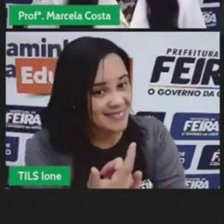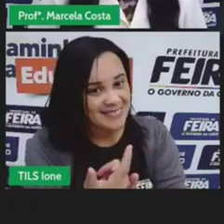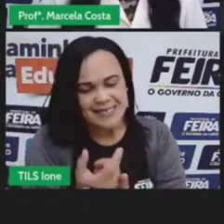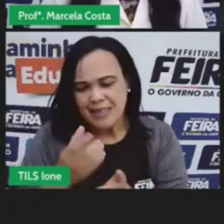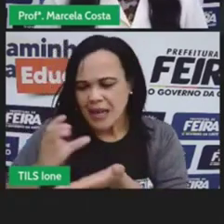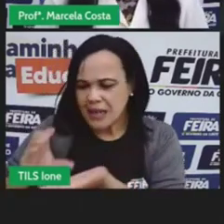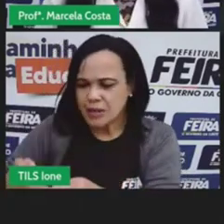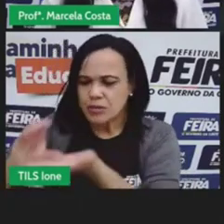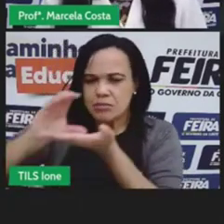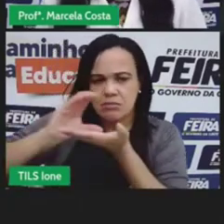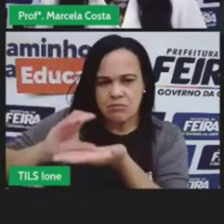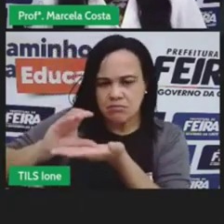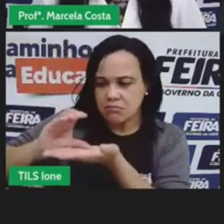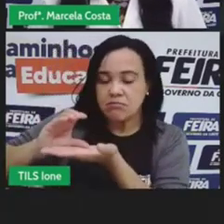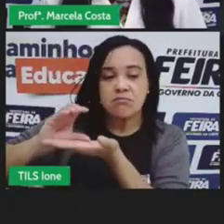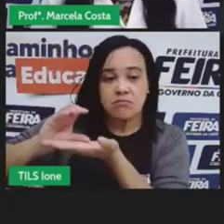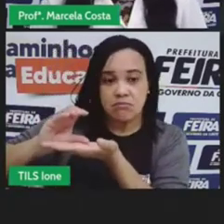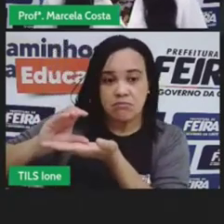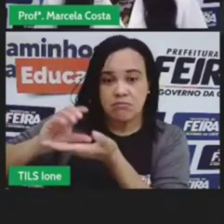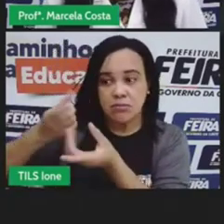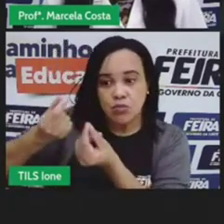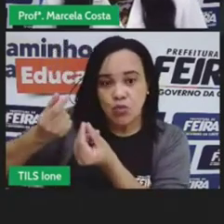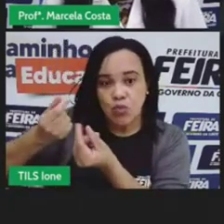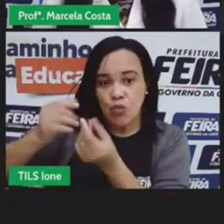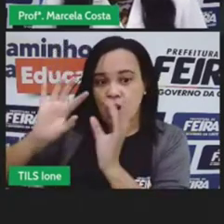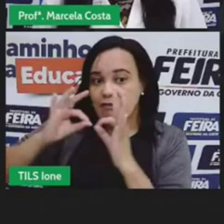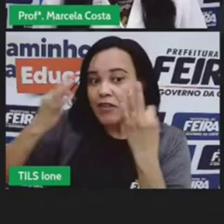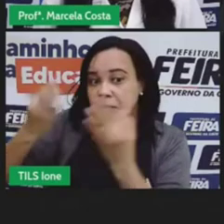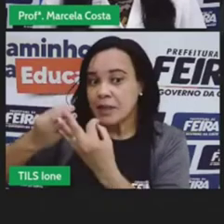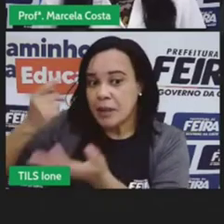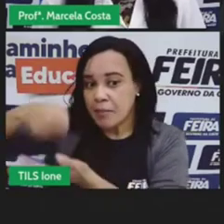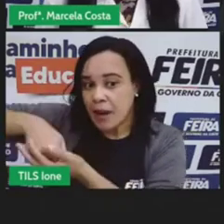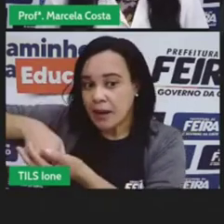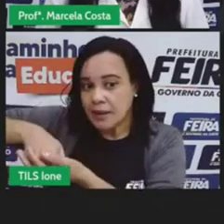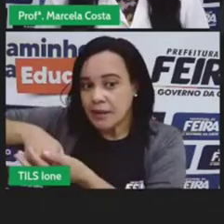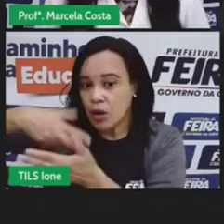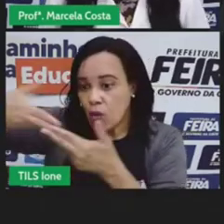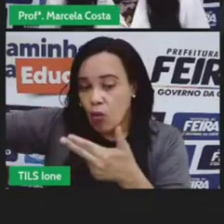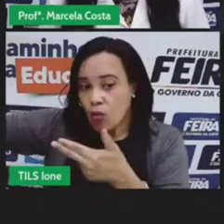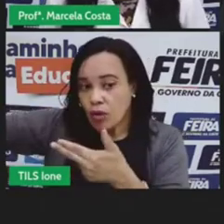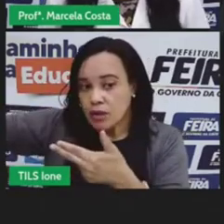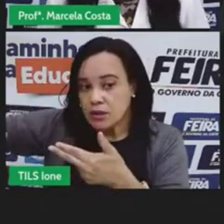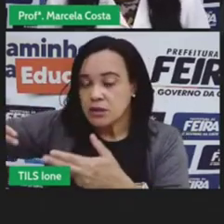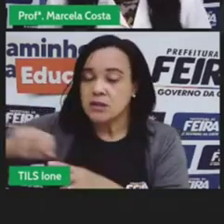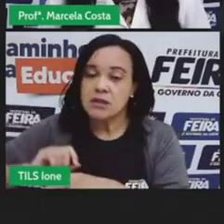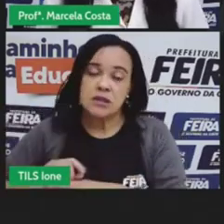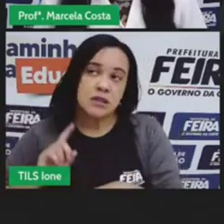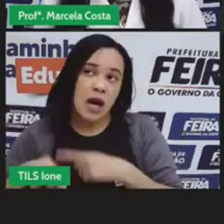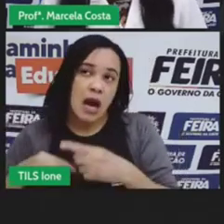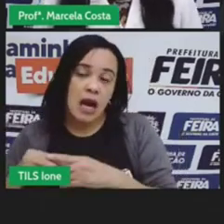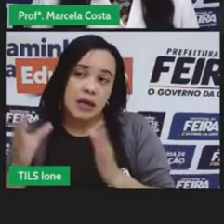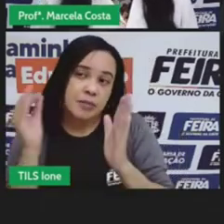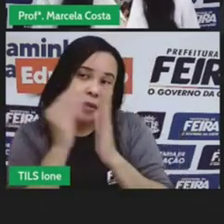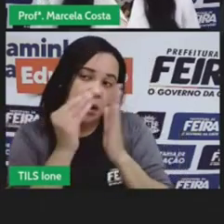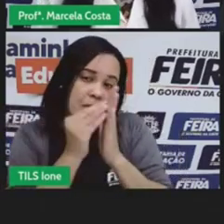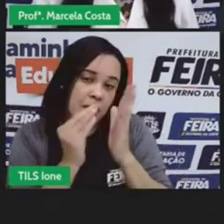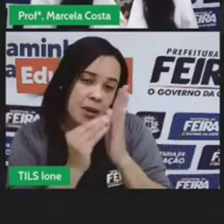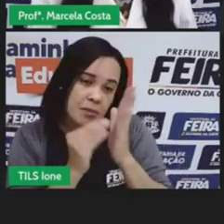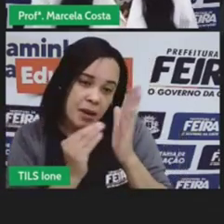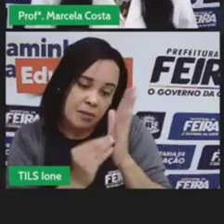para comprar as coisas que vocês querem tudo isso tem que estar registrado em